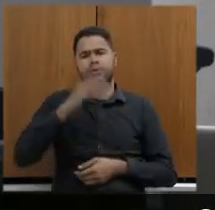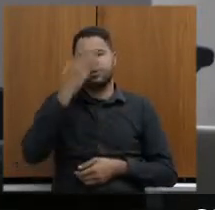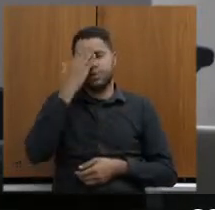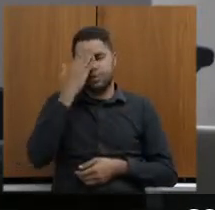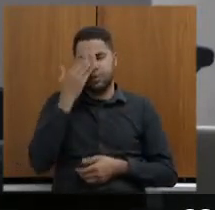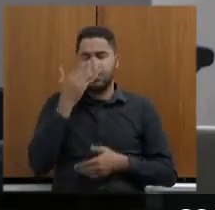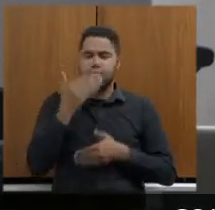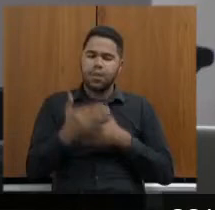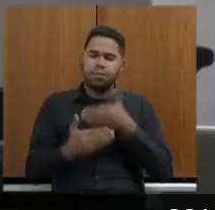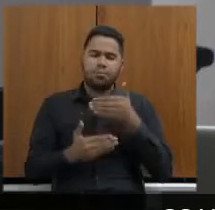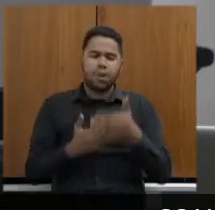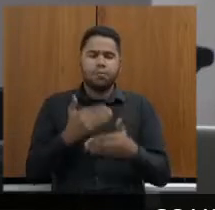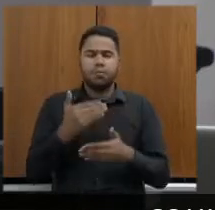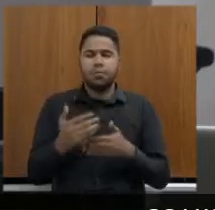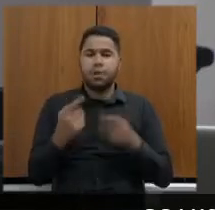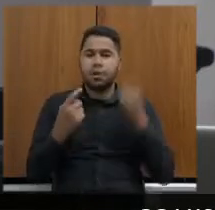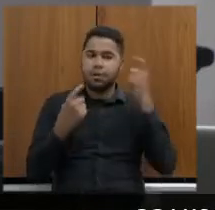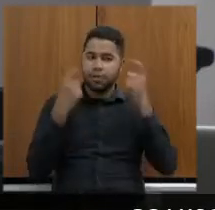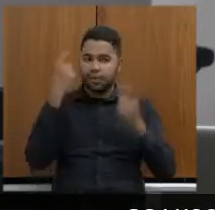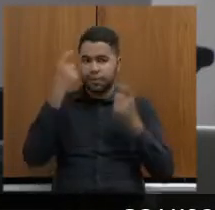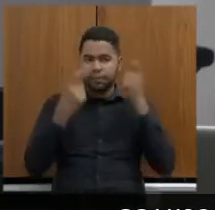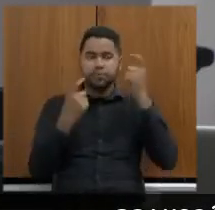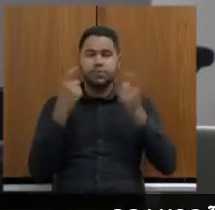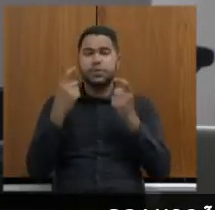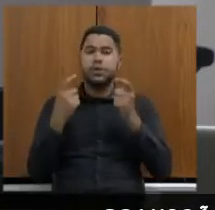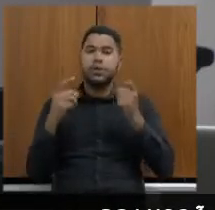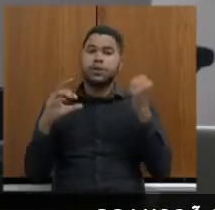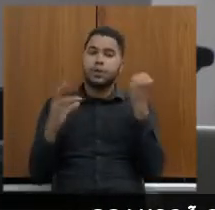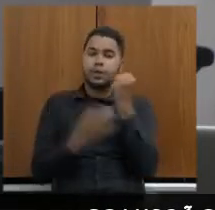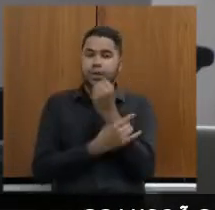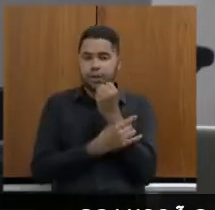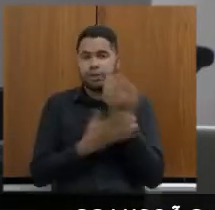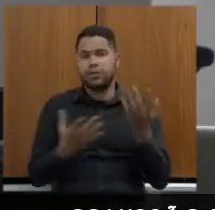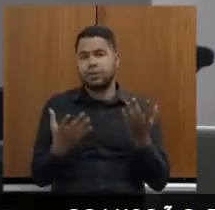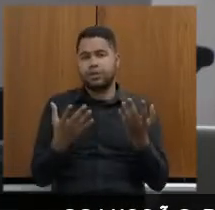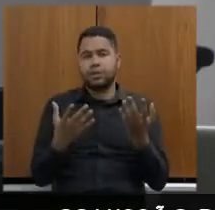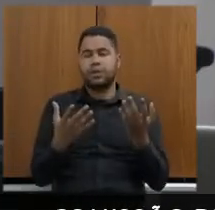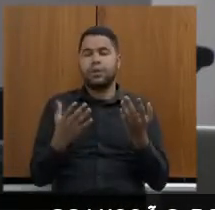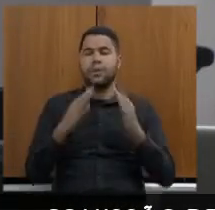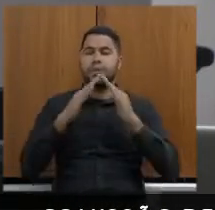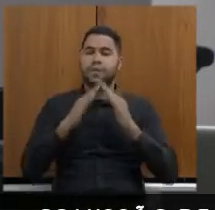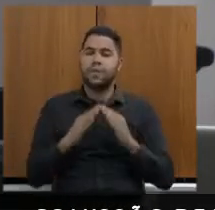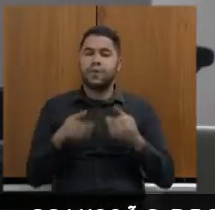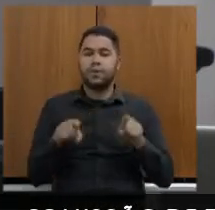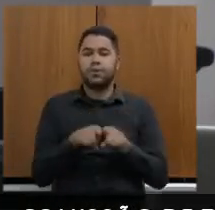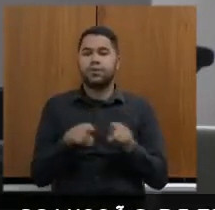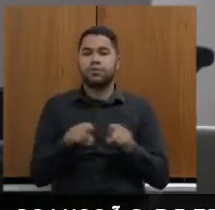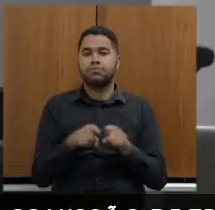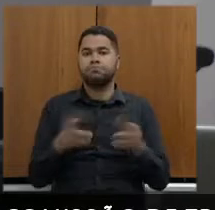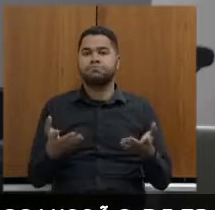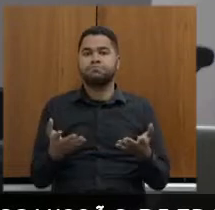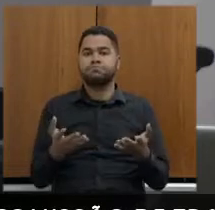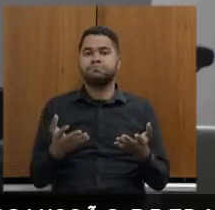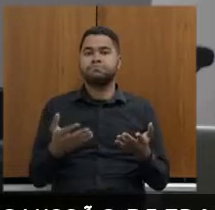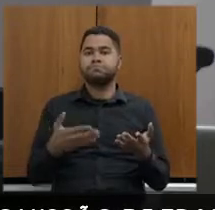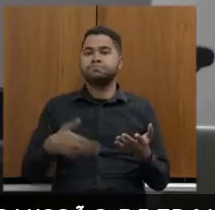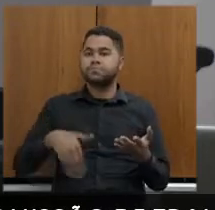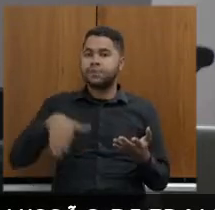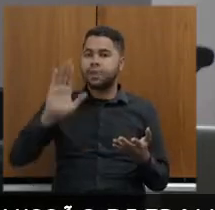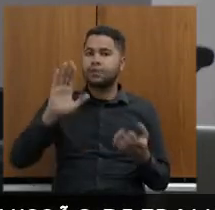esse processo prévio essa preocupação prévia com a garantia de moradia assegura também uma maior